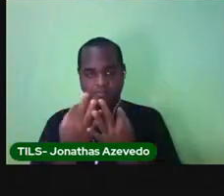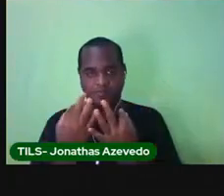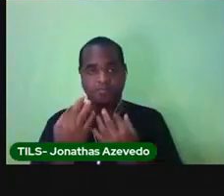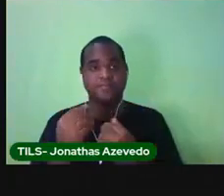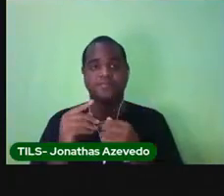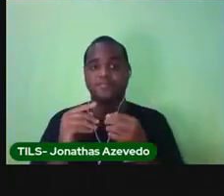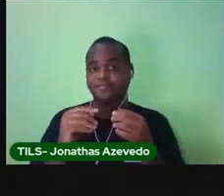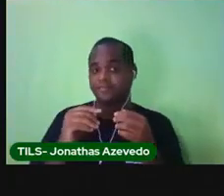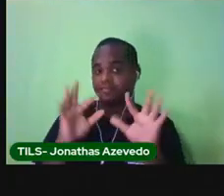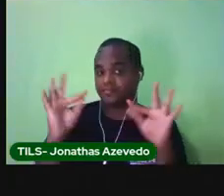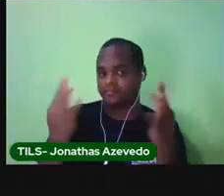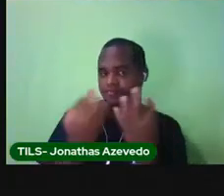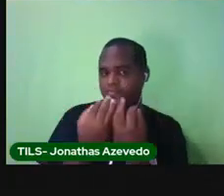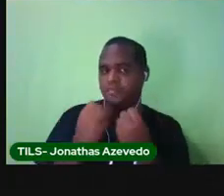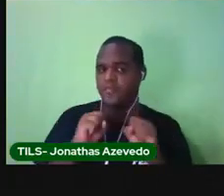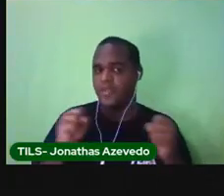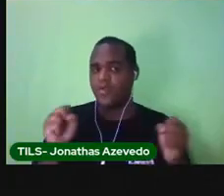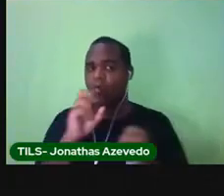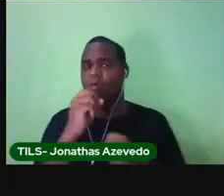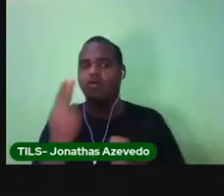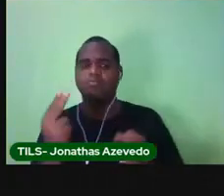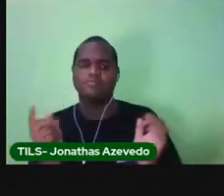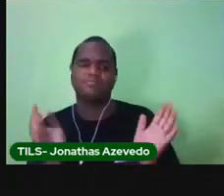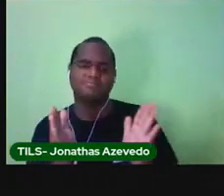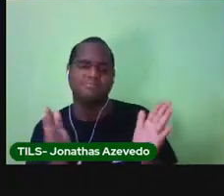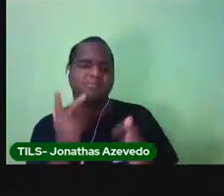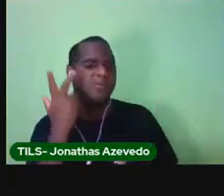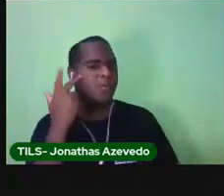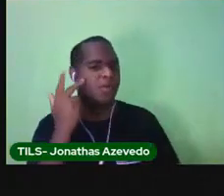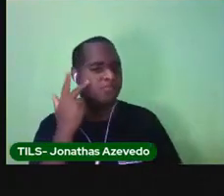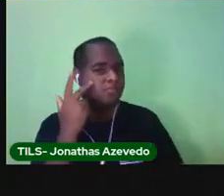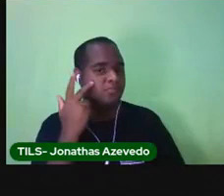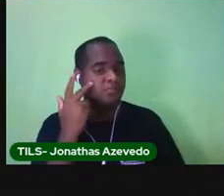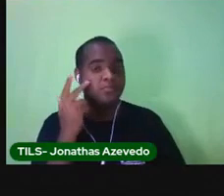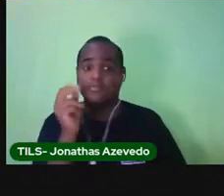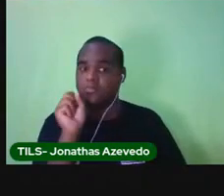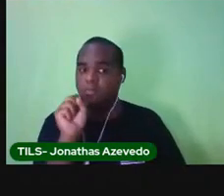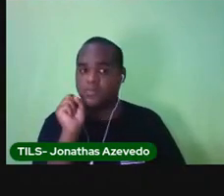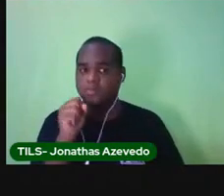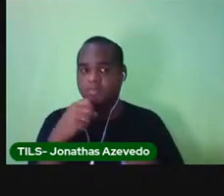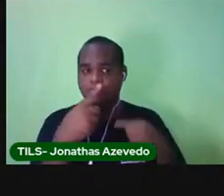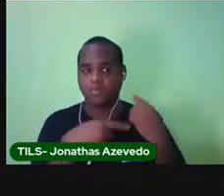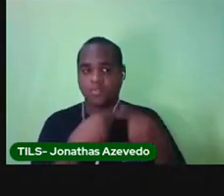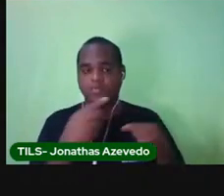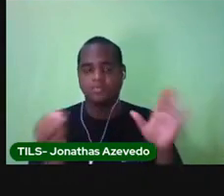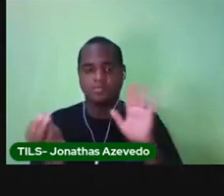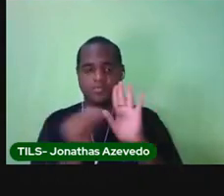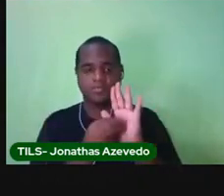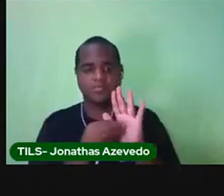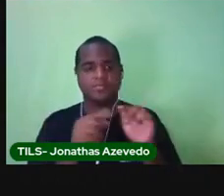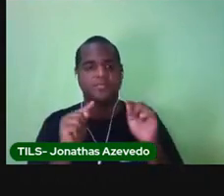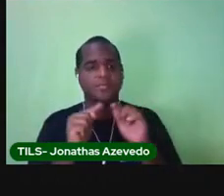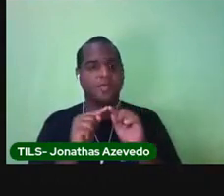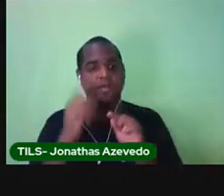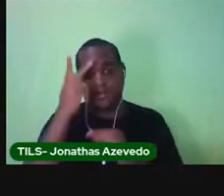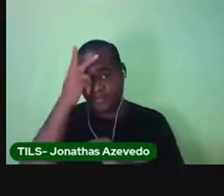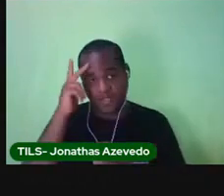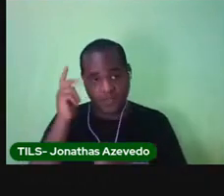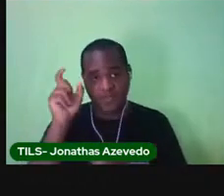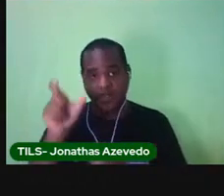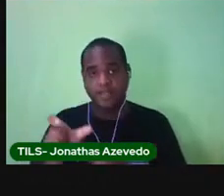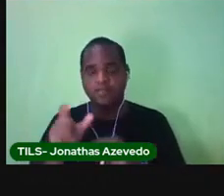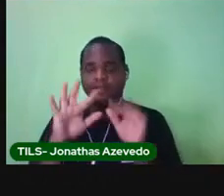grande ou se ela é pequena. Depois, você vai colocar quem faz parte da sua